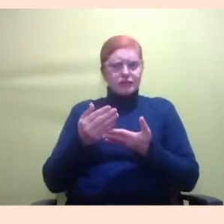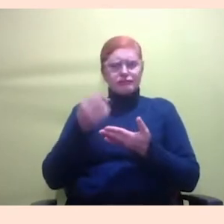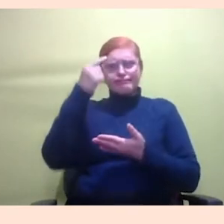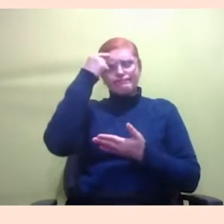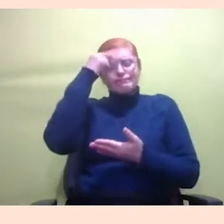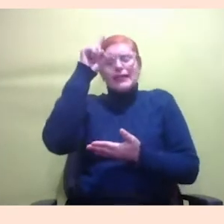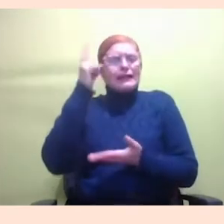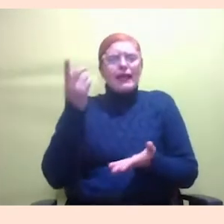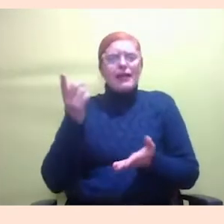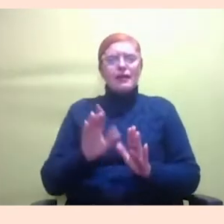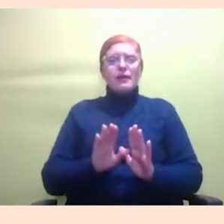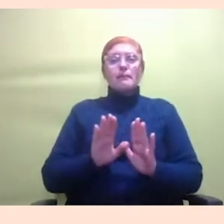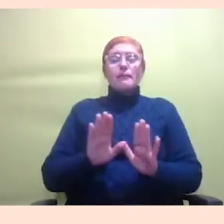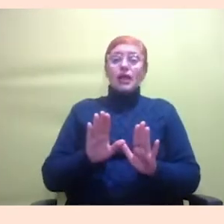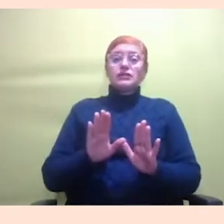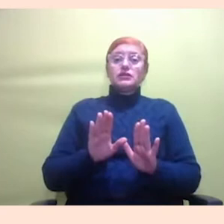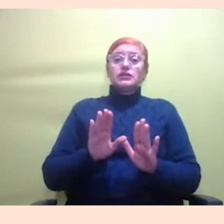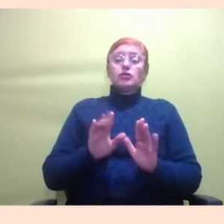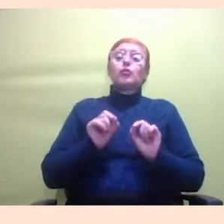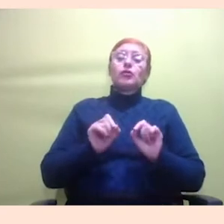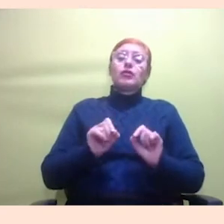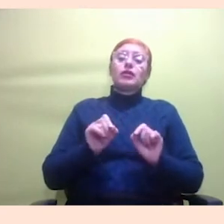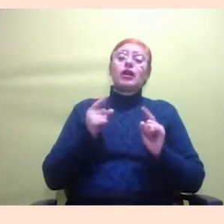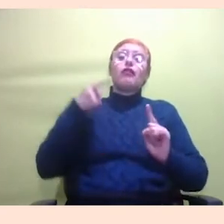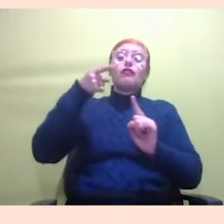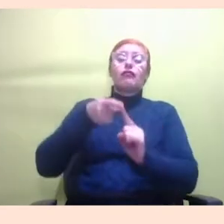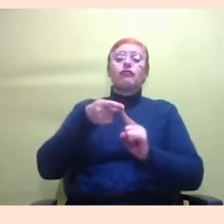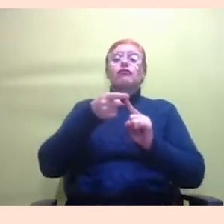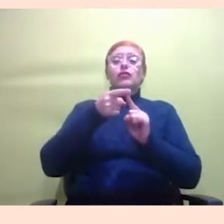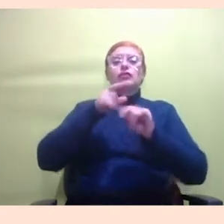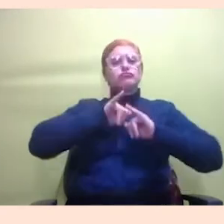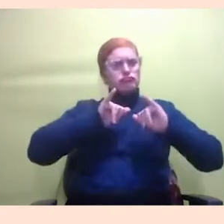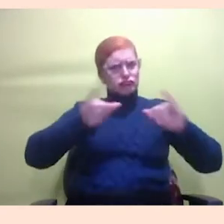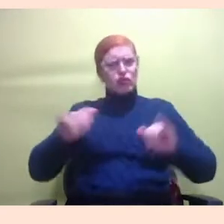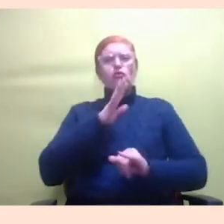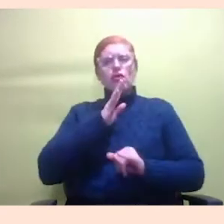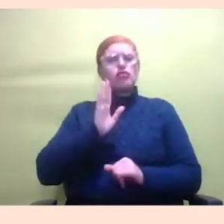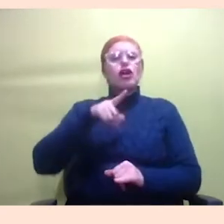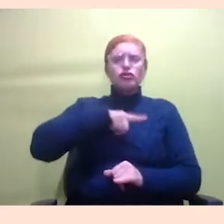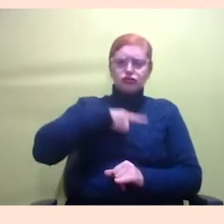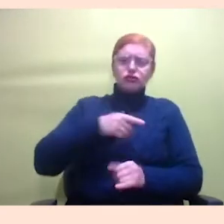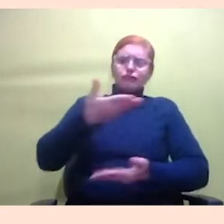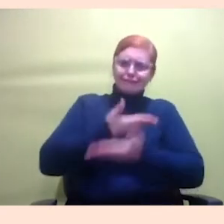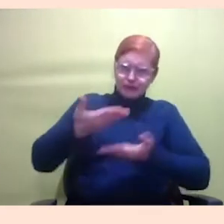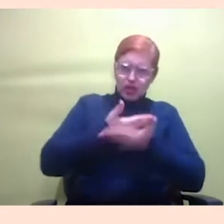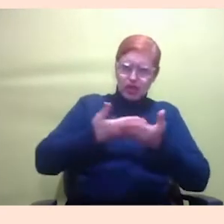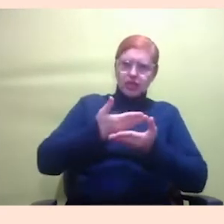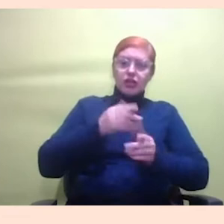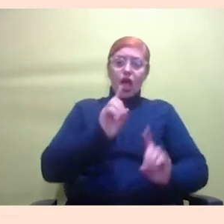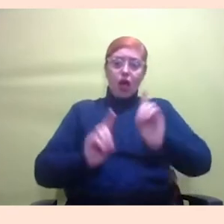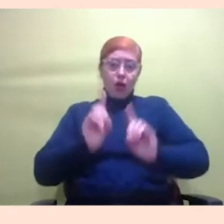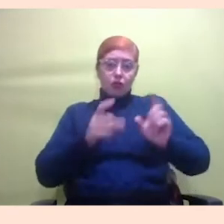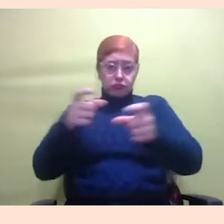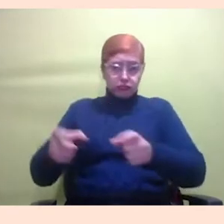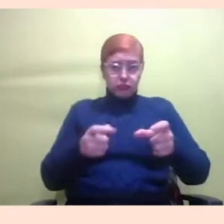ideia de difundir um conhecimento que nós tínhamos e que a gente estava trocando em alguns espaços coletivos com outras mulheres